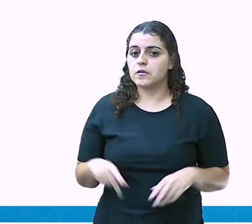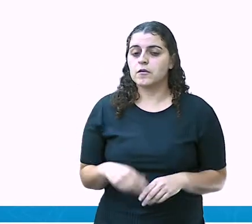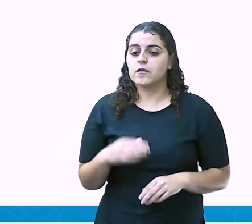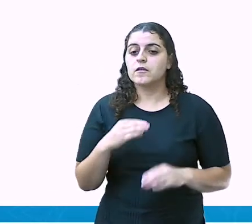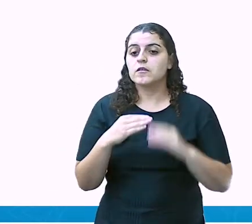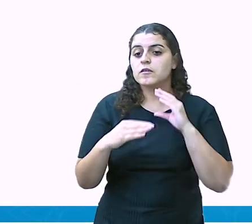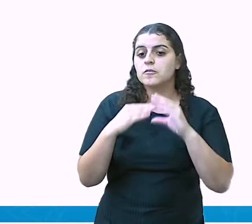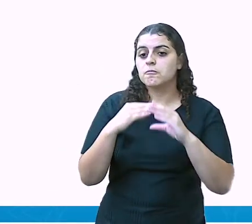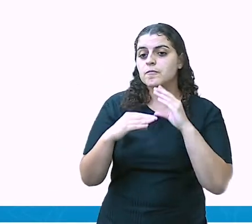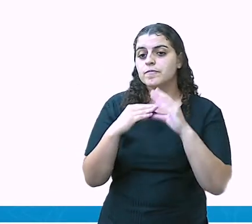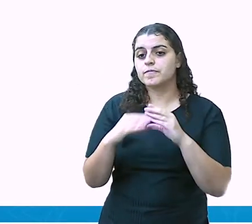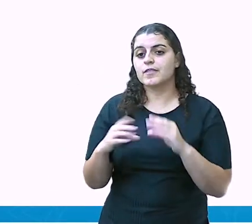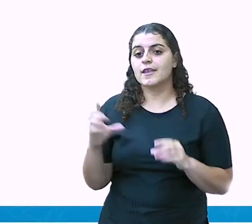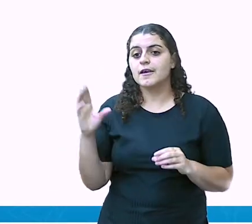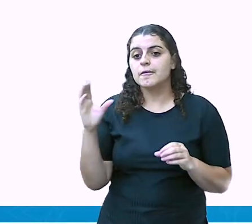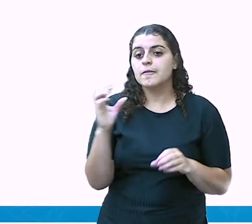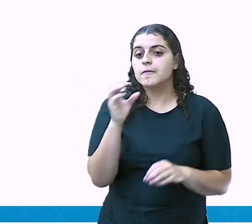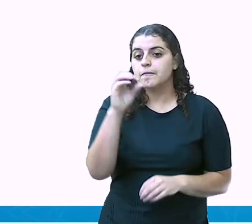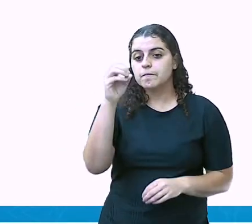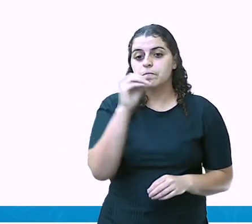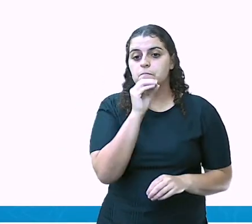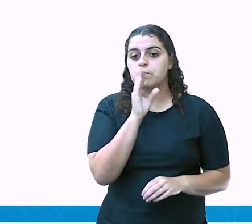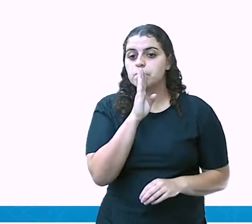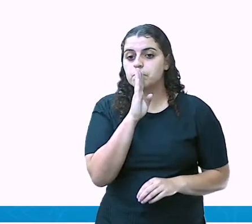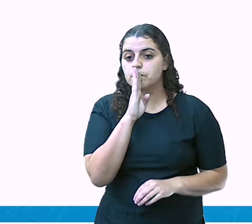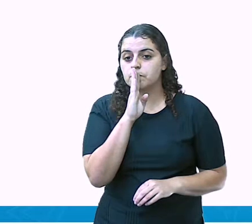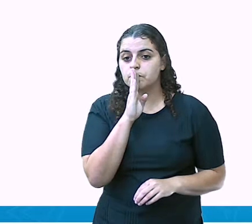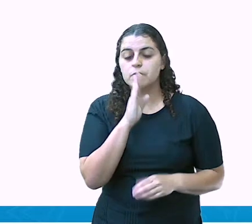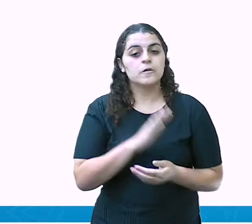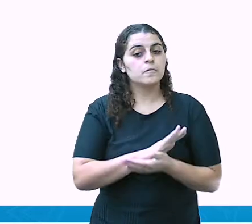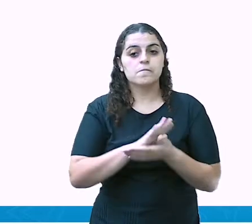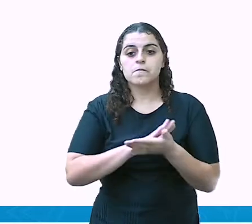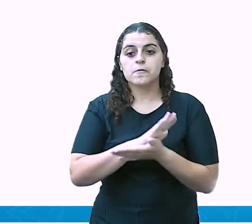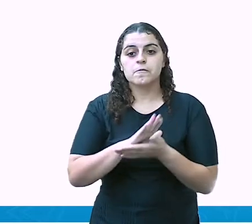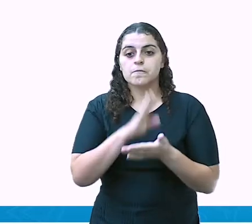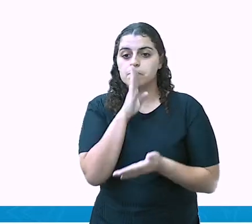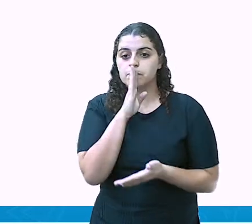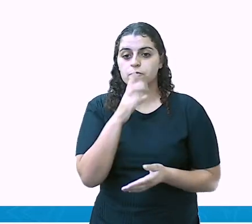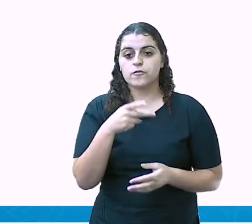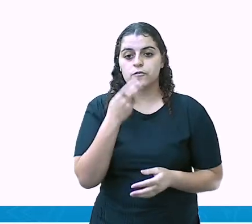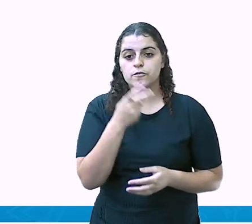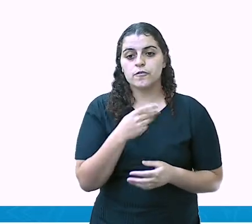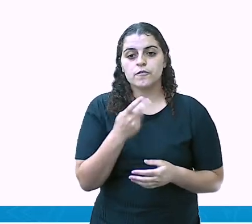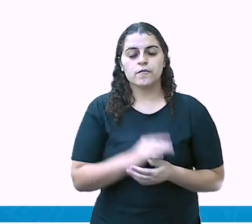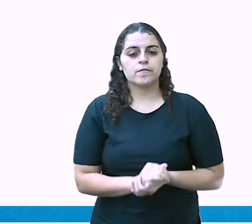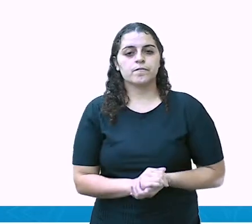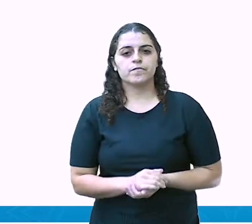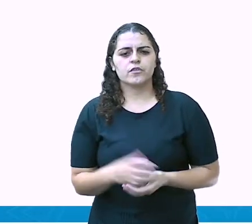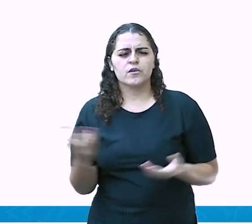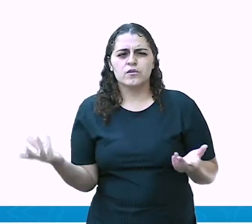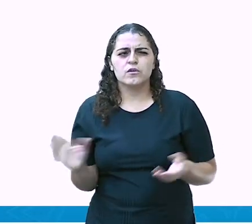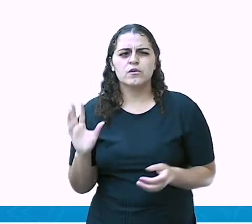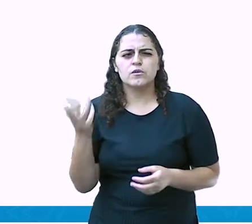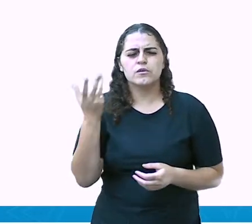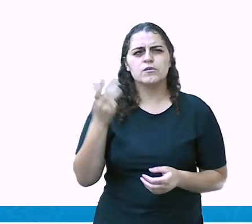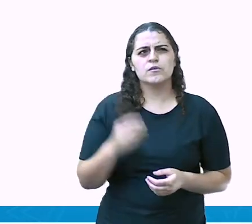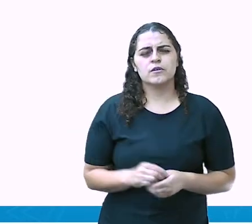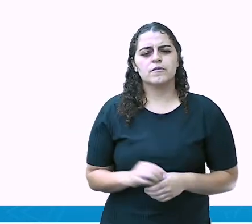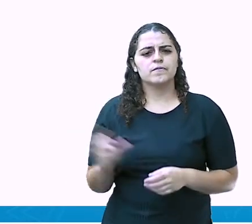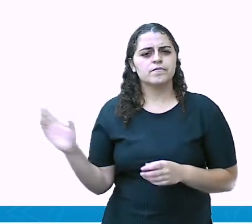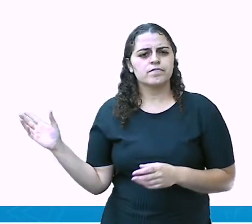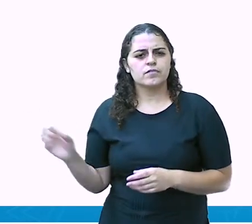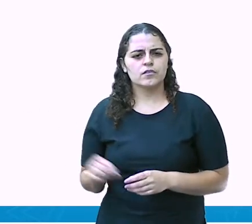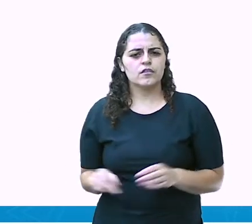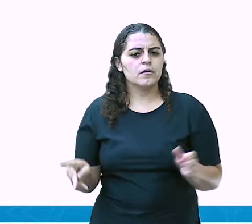comunicação dela vai a zero. Ou, no máximo, quando acontecem casos, assim, bem excepcionais,